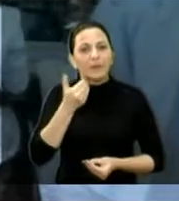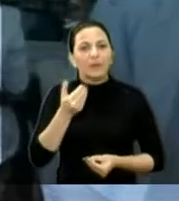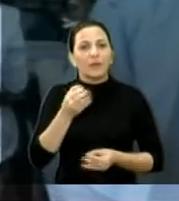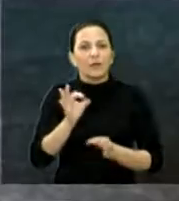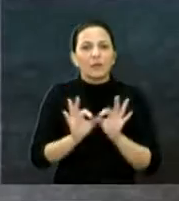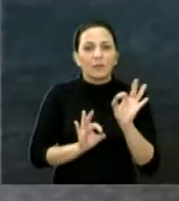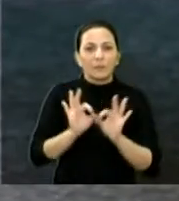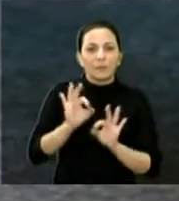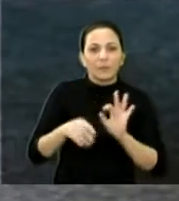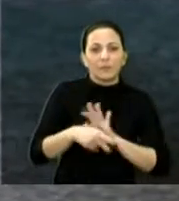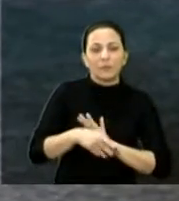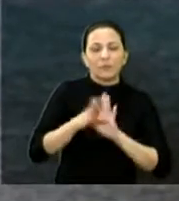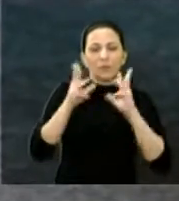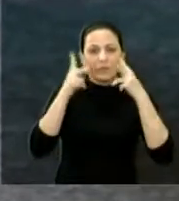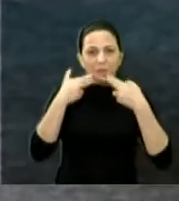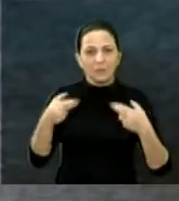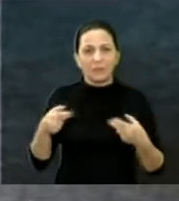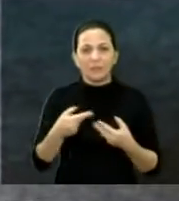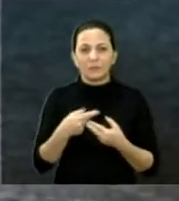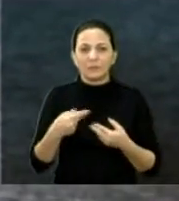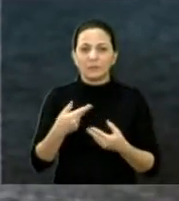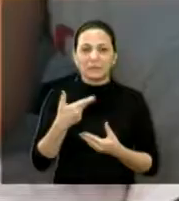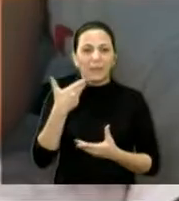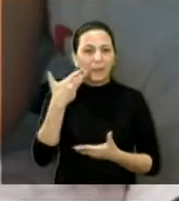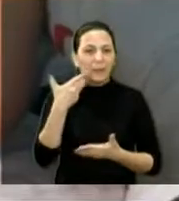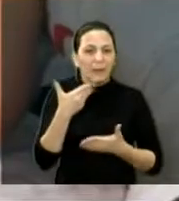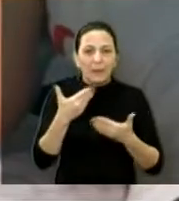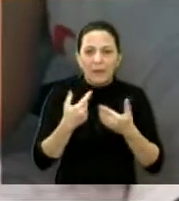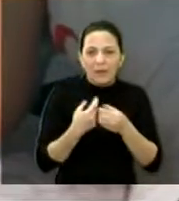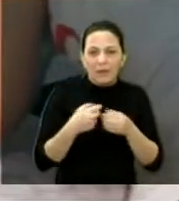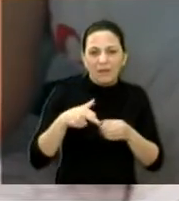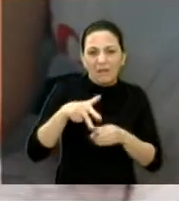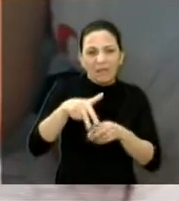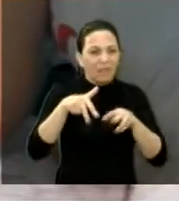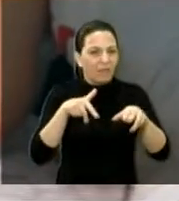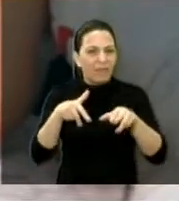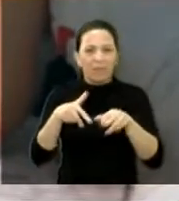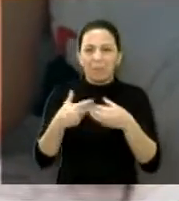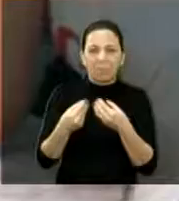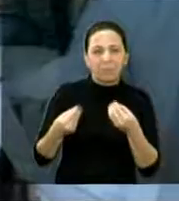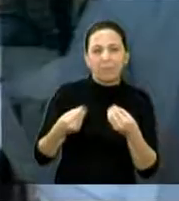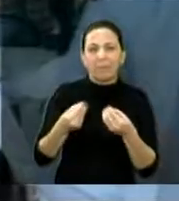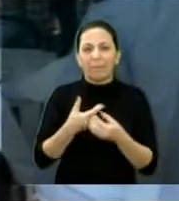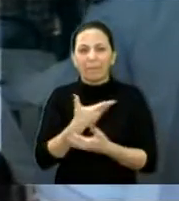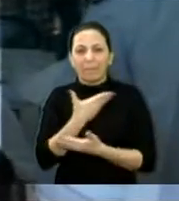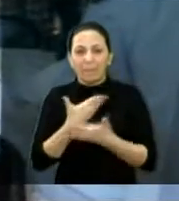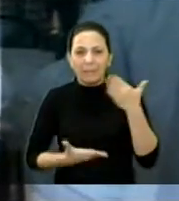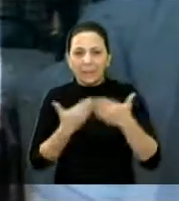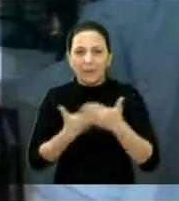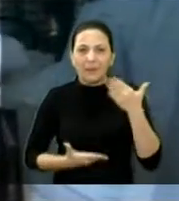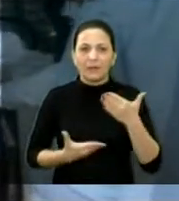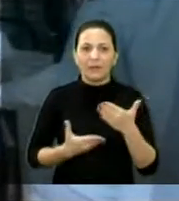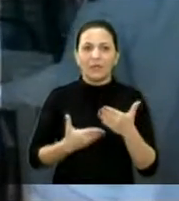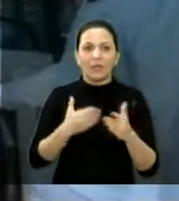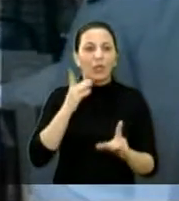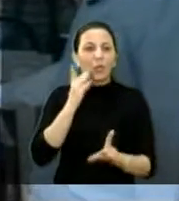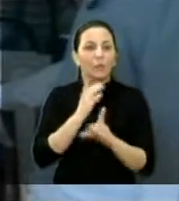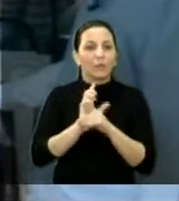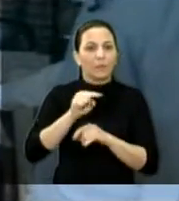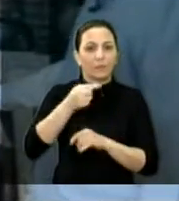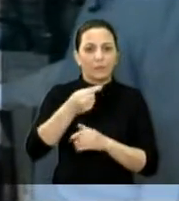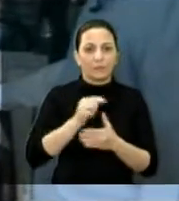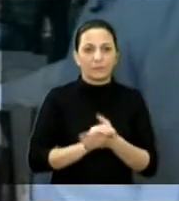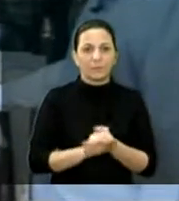perder, ele possa voltar e pra que as pessoas fiquem responsáveis pelos seus animais, né? Certo. Então, Ninho, como tá sendo